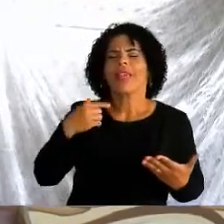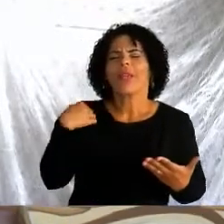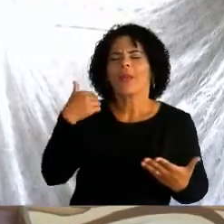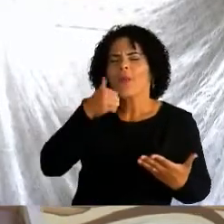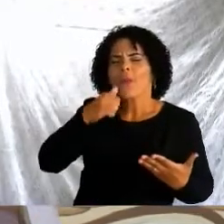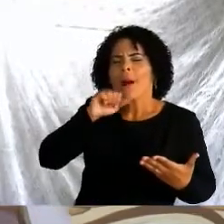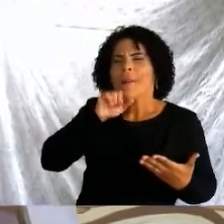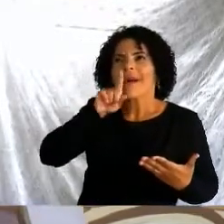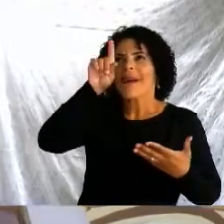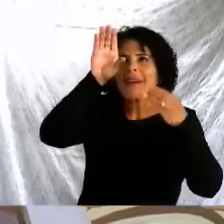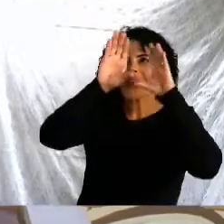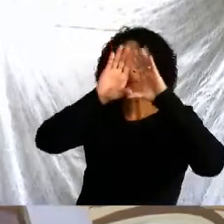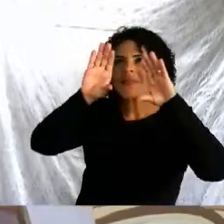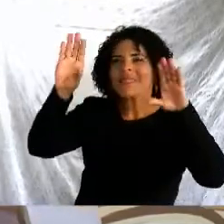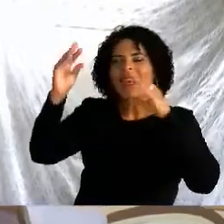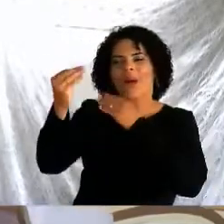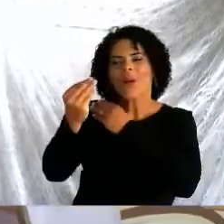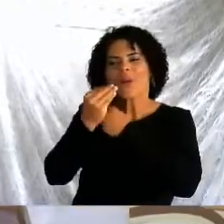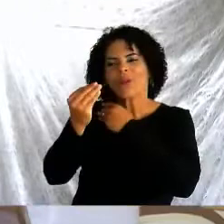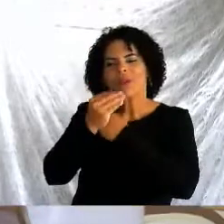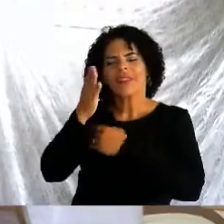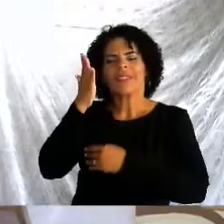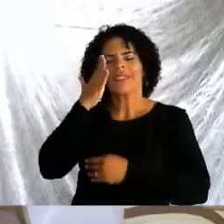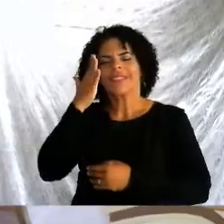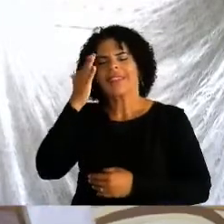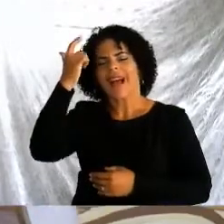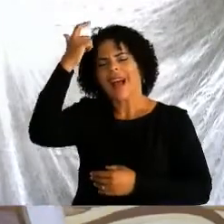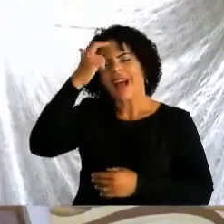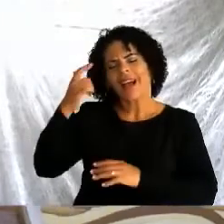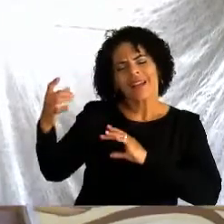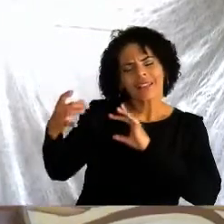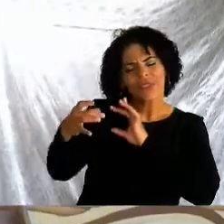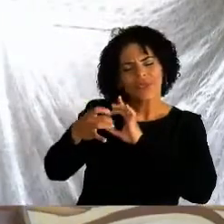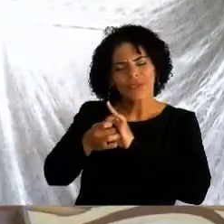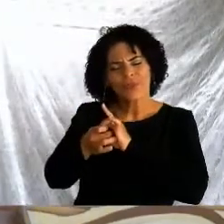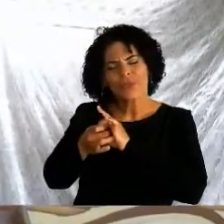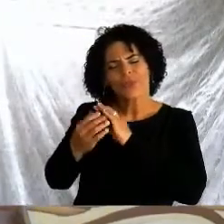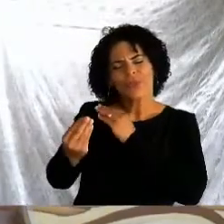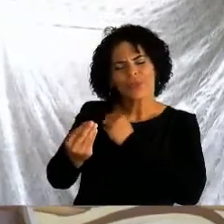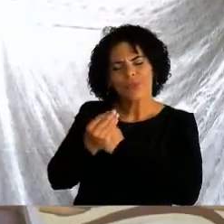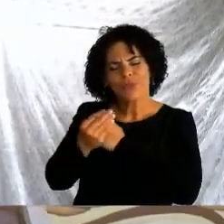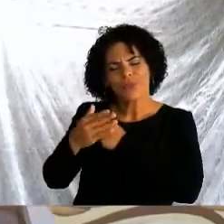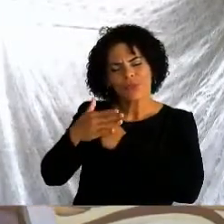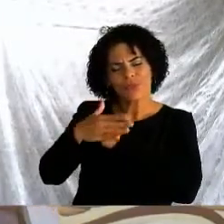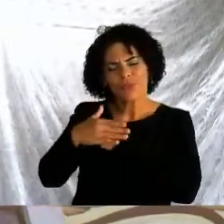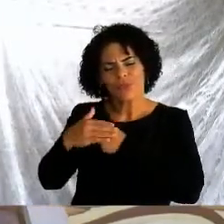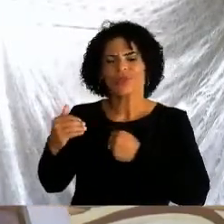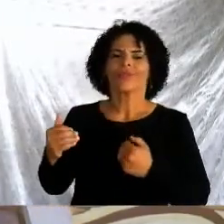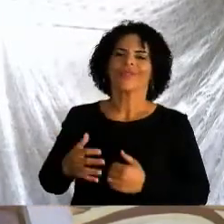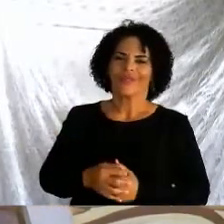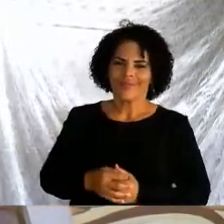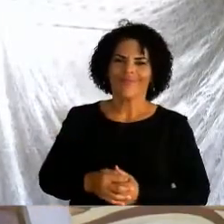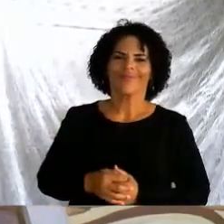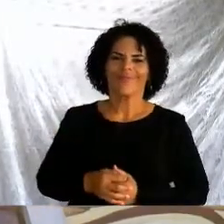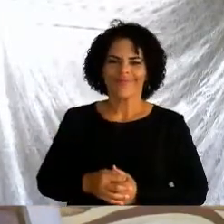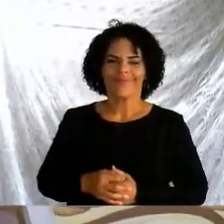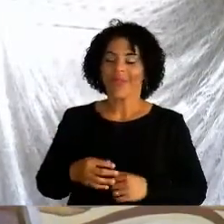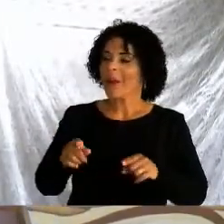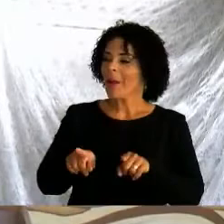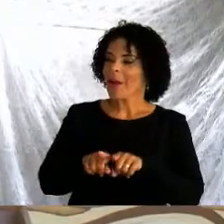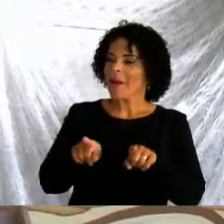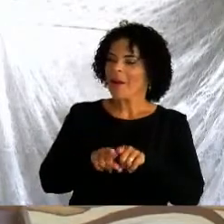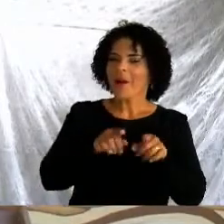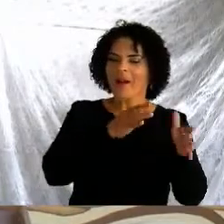capaz de compadecer-se das nossas fraquezas e nossas necessidades. Como podemos ver na história